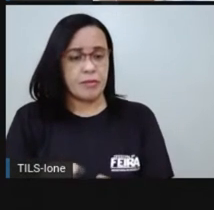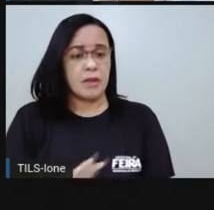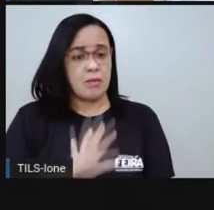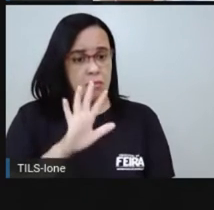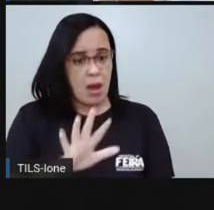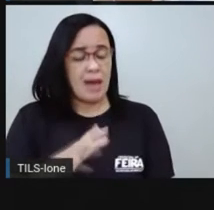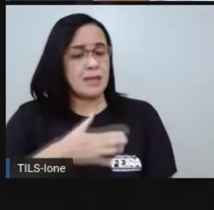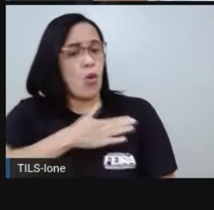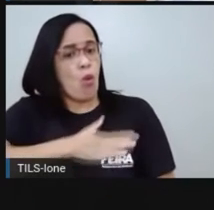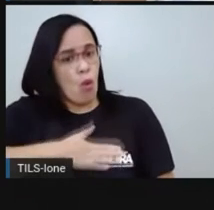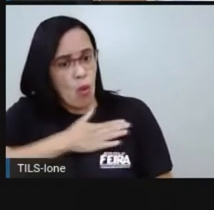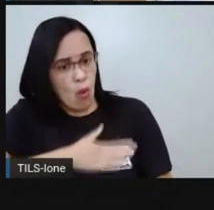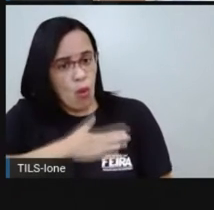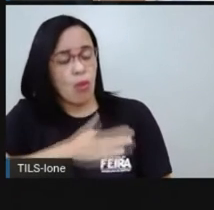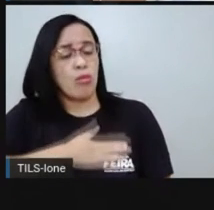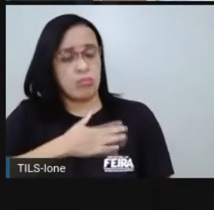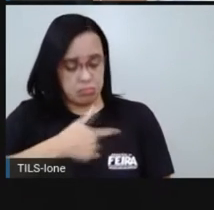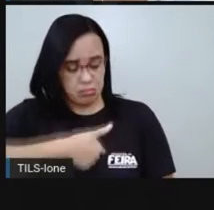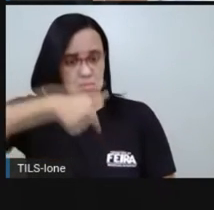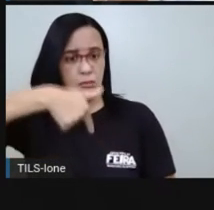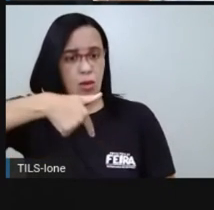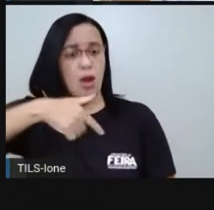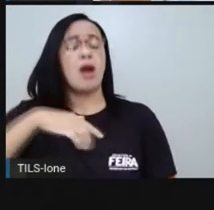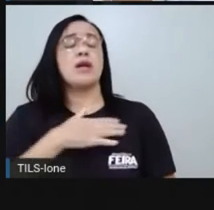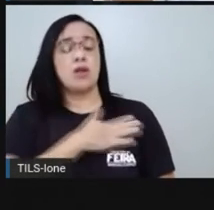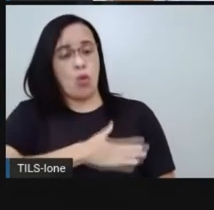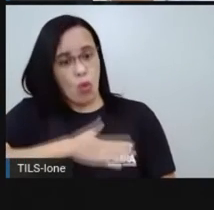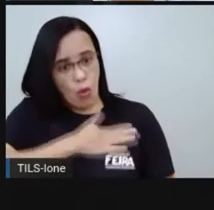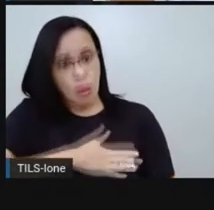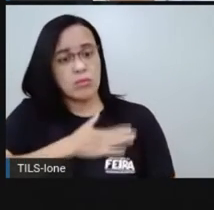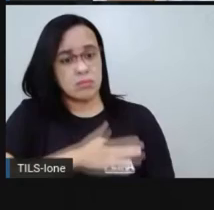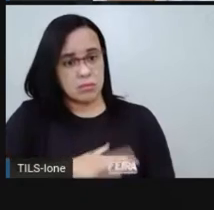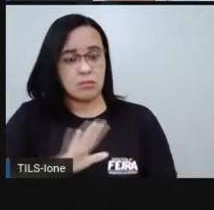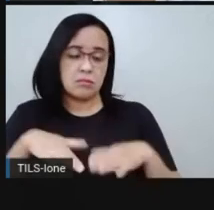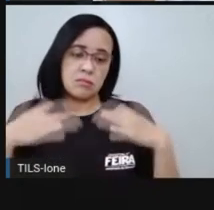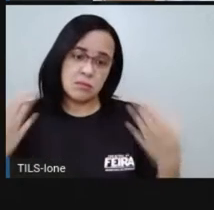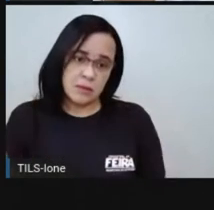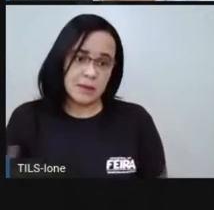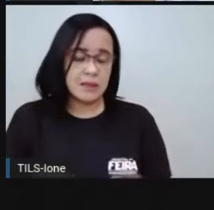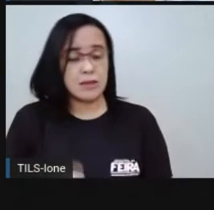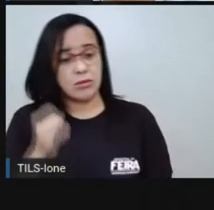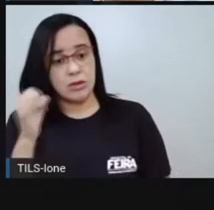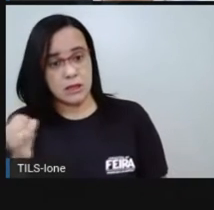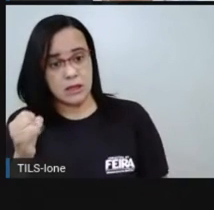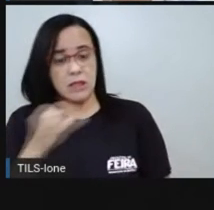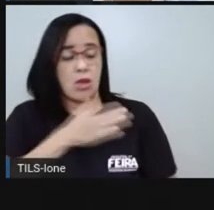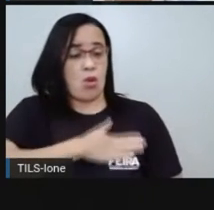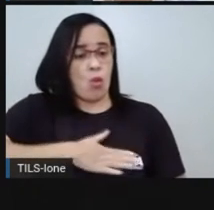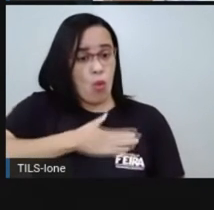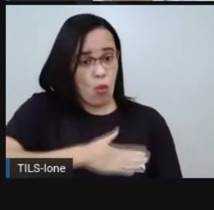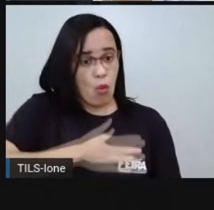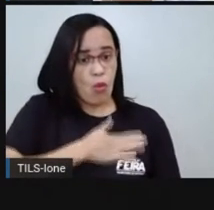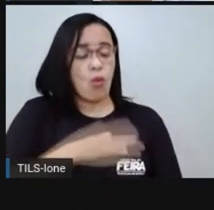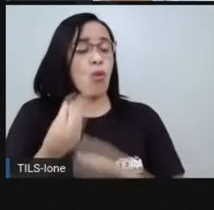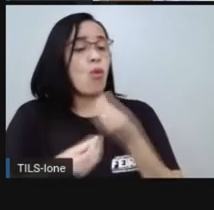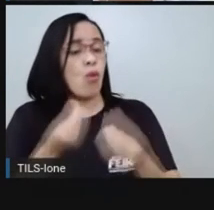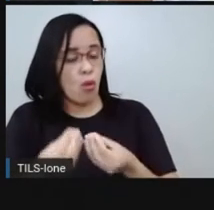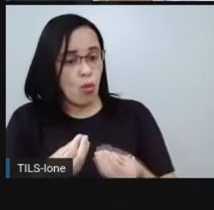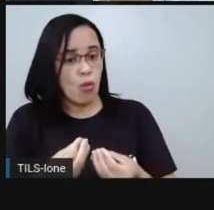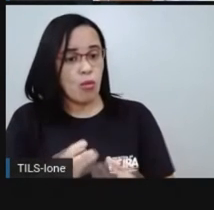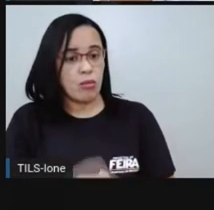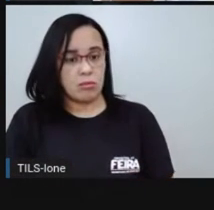mas ele simpatizava. E por fazer essa simpatização, daí foi